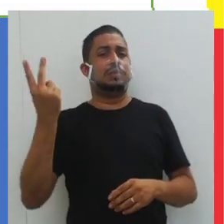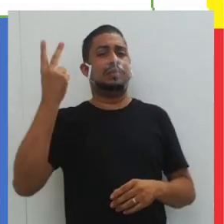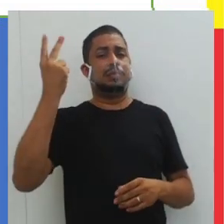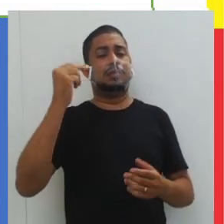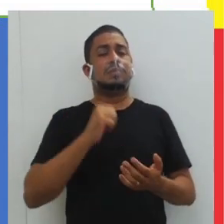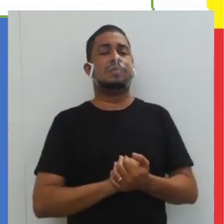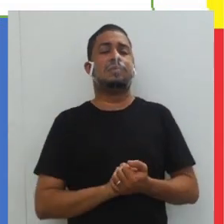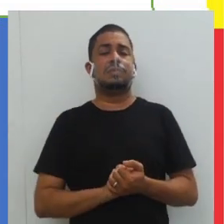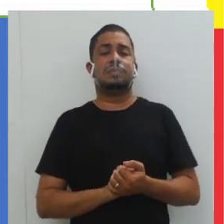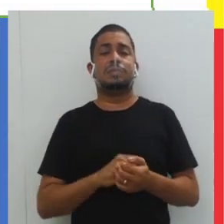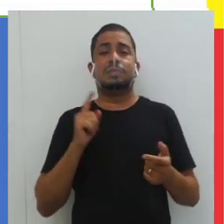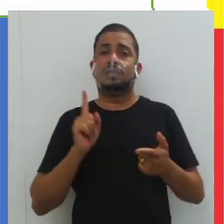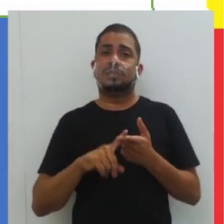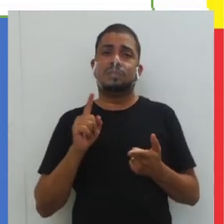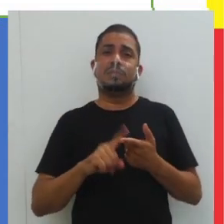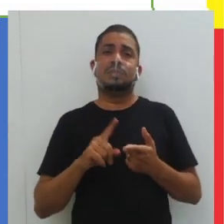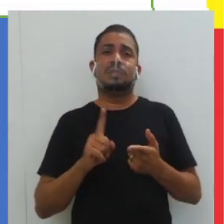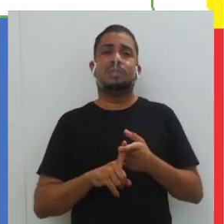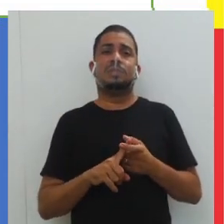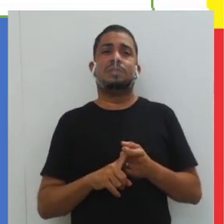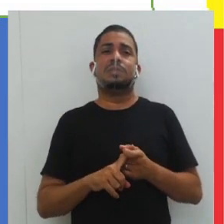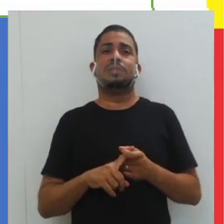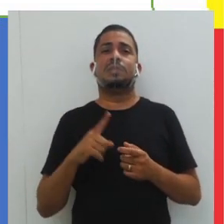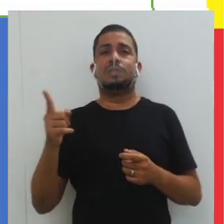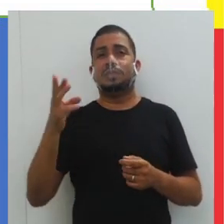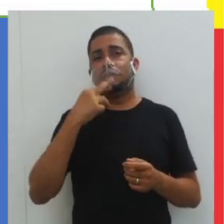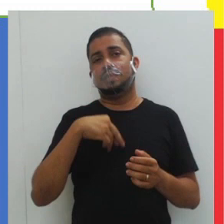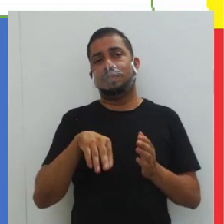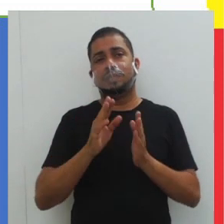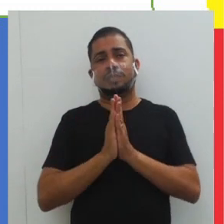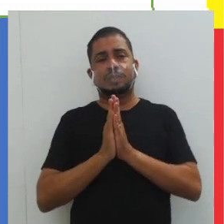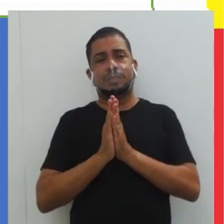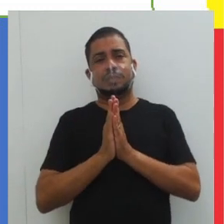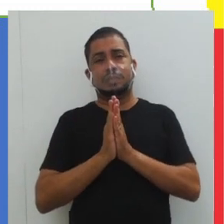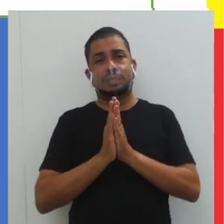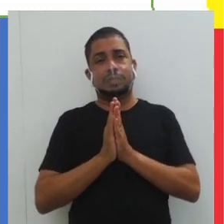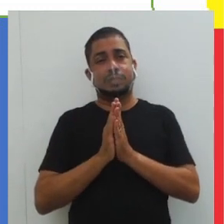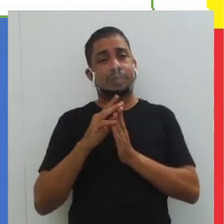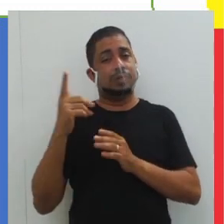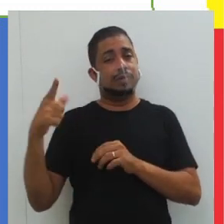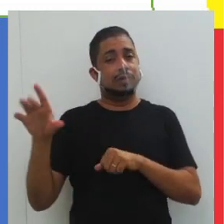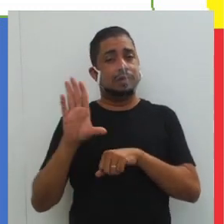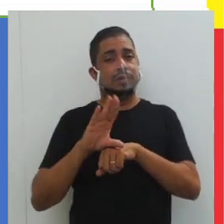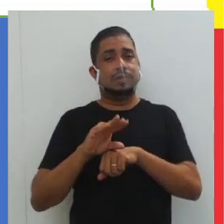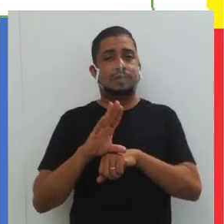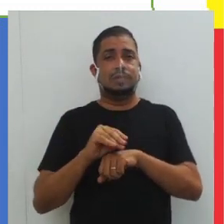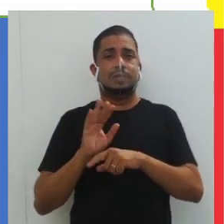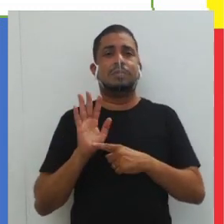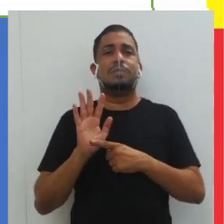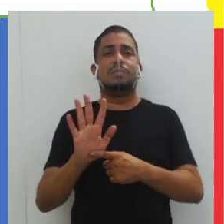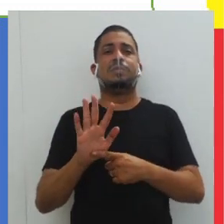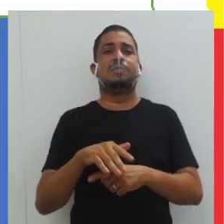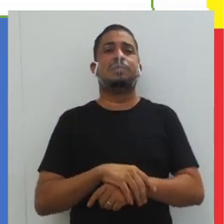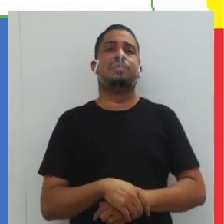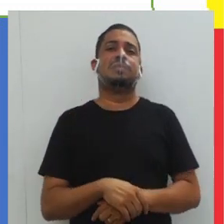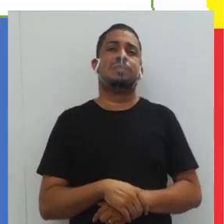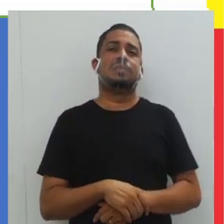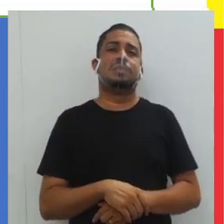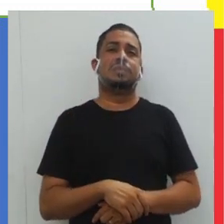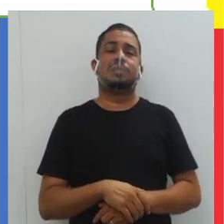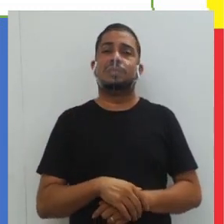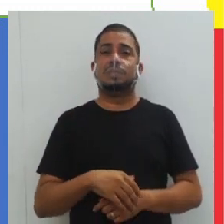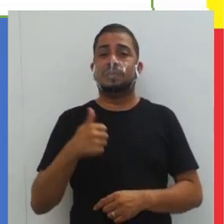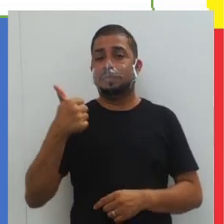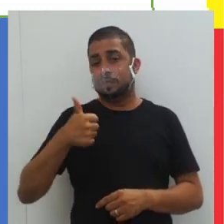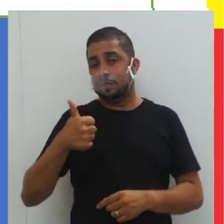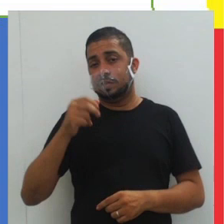indígena. Nós temos aqui também a questão da religião, uma outra fotografia que mostra a religião. Então, a